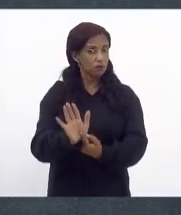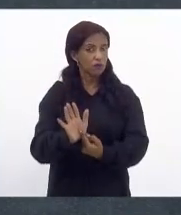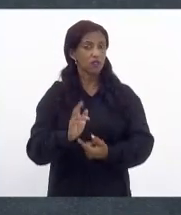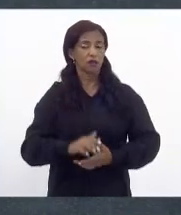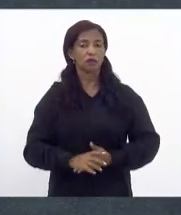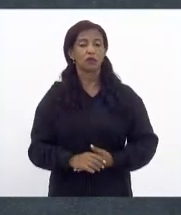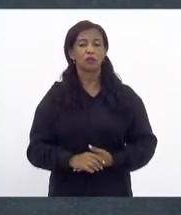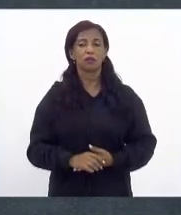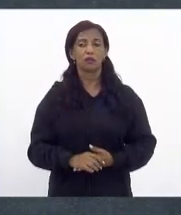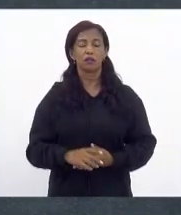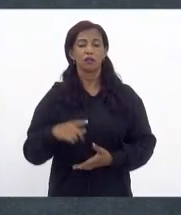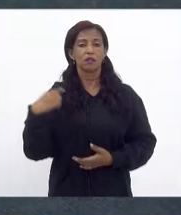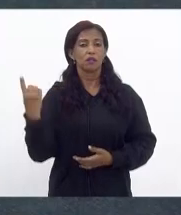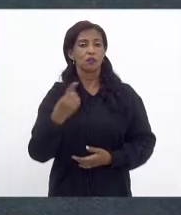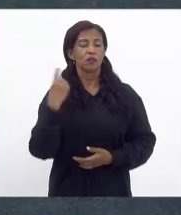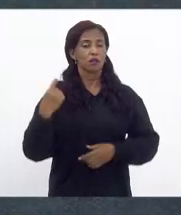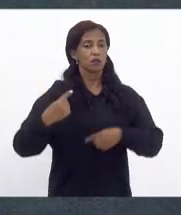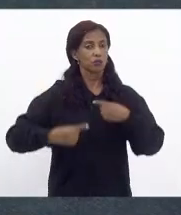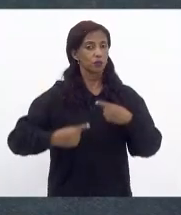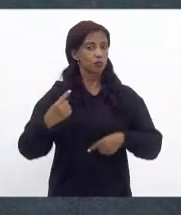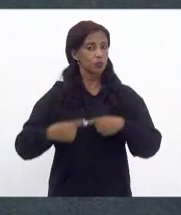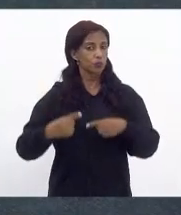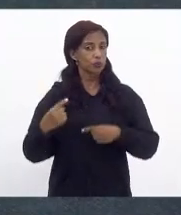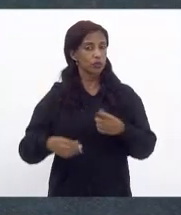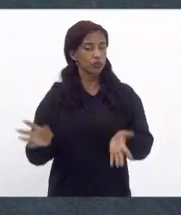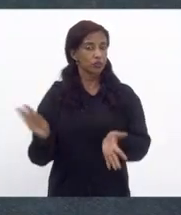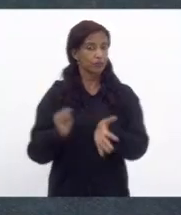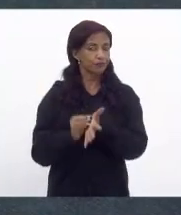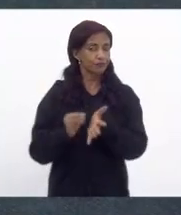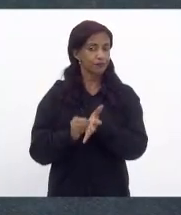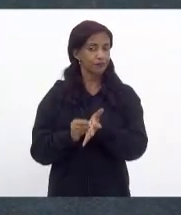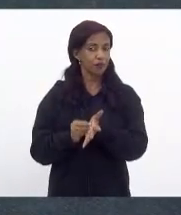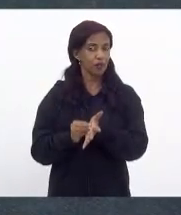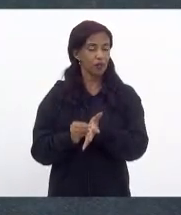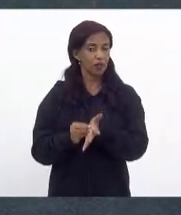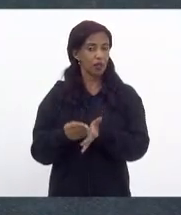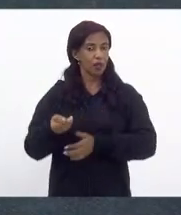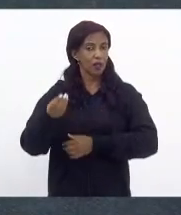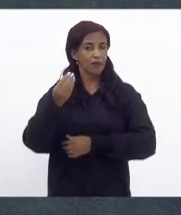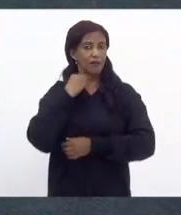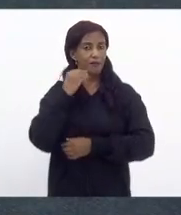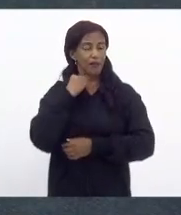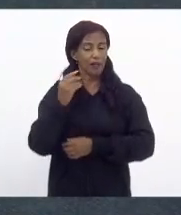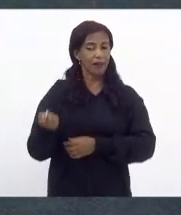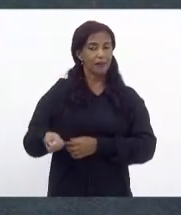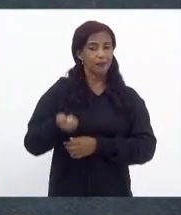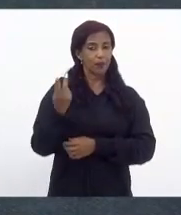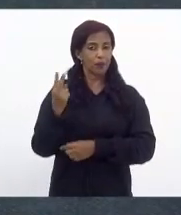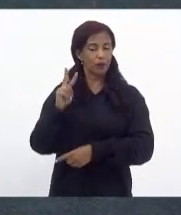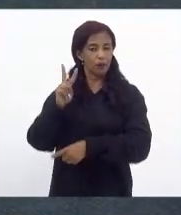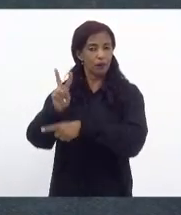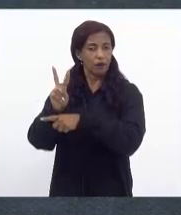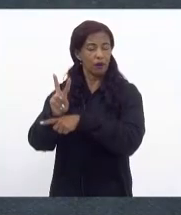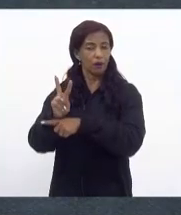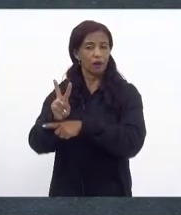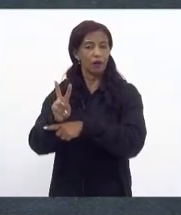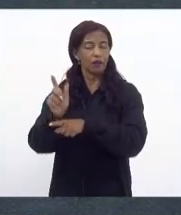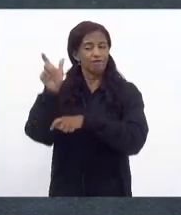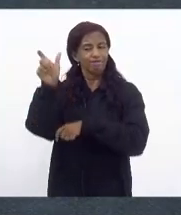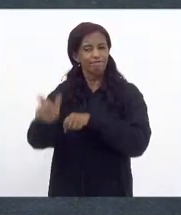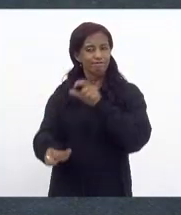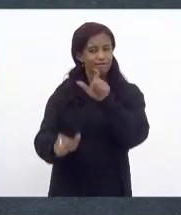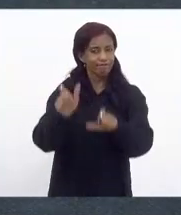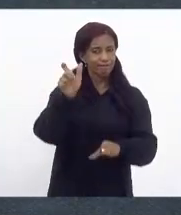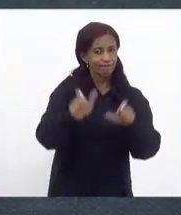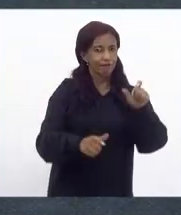que as nossas políticas ainda não são suficientes para respaldar e resguardar a